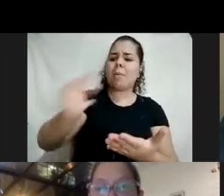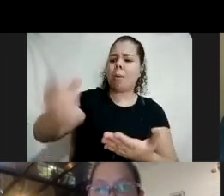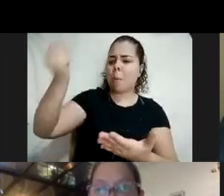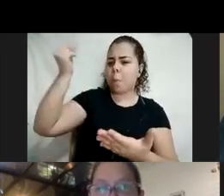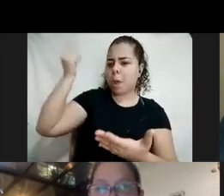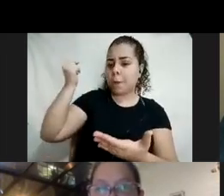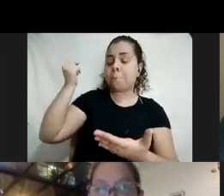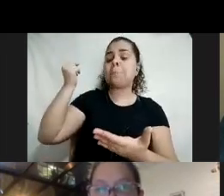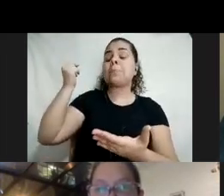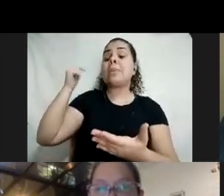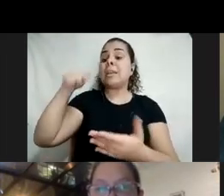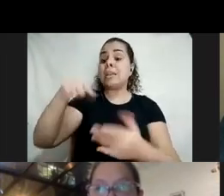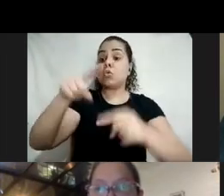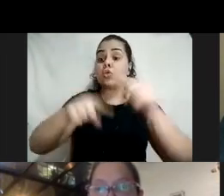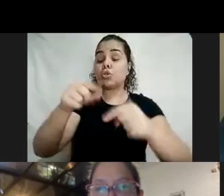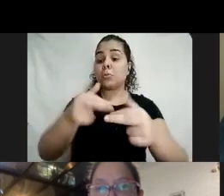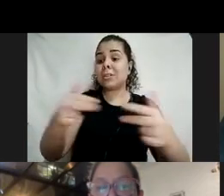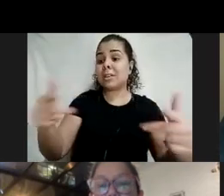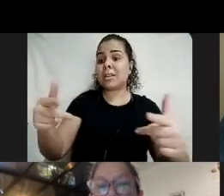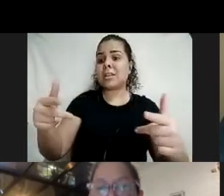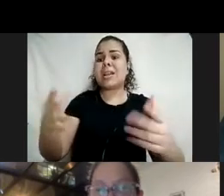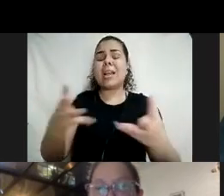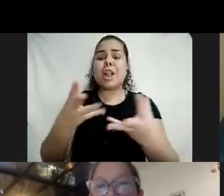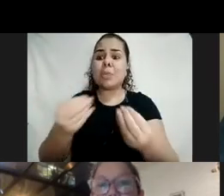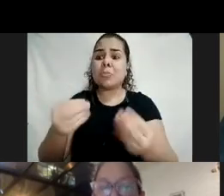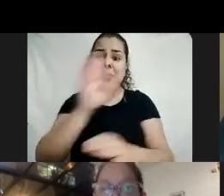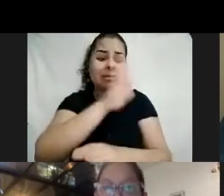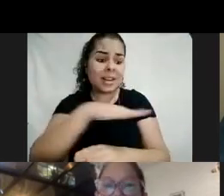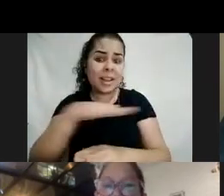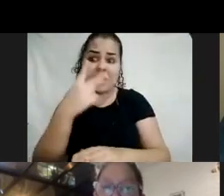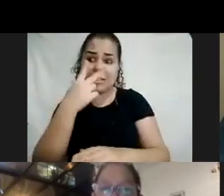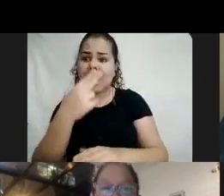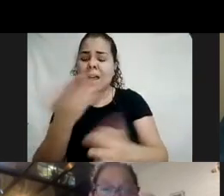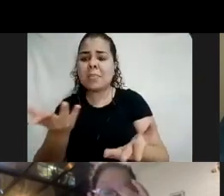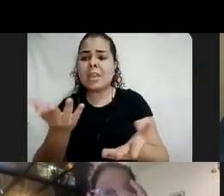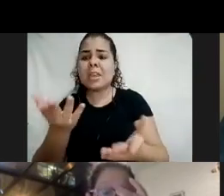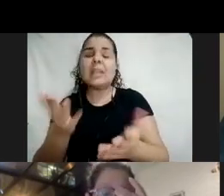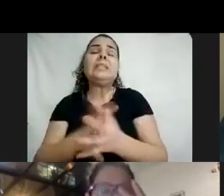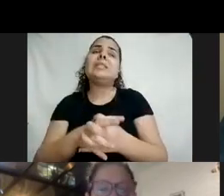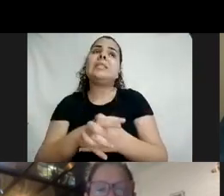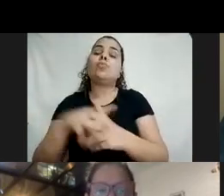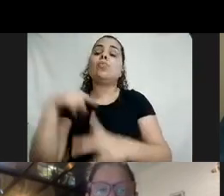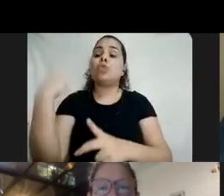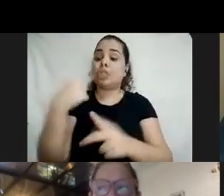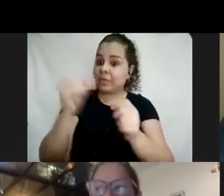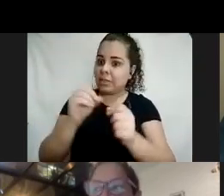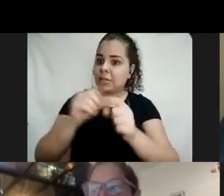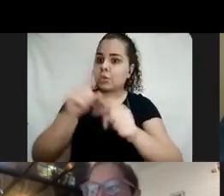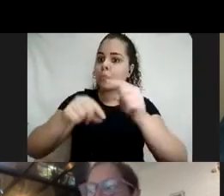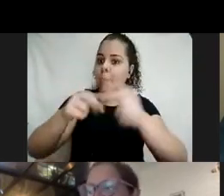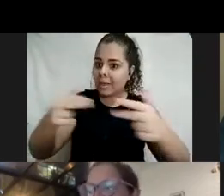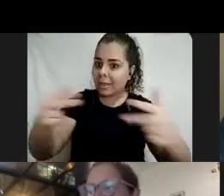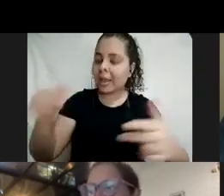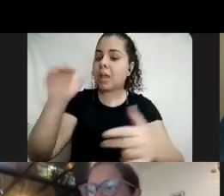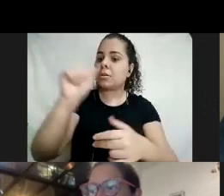que os materiais, eles são muito infantilizados de alfabetização. Então, a gente está fazendo materiais de alfabetização